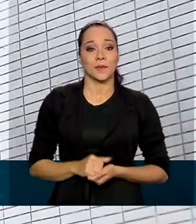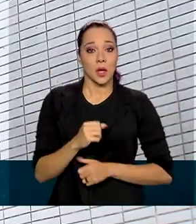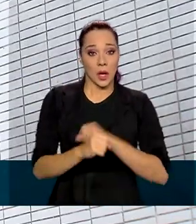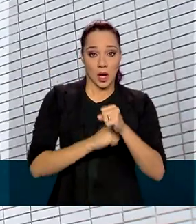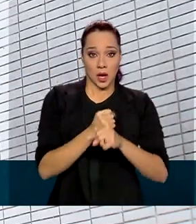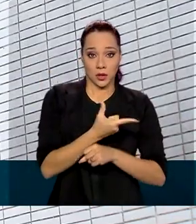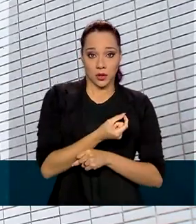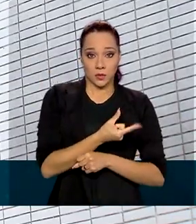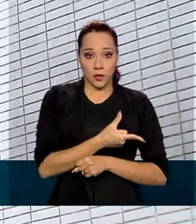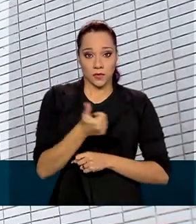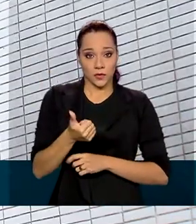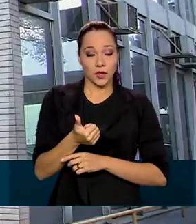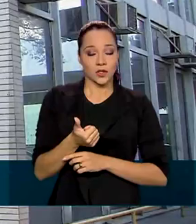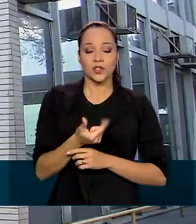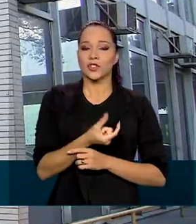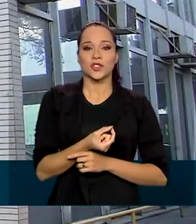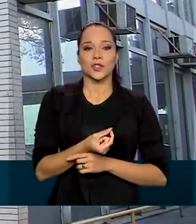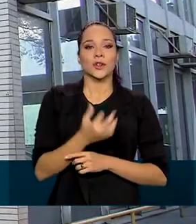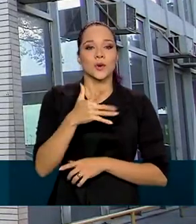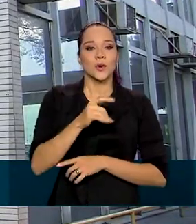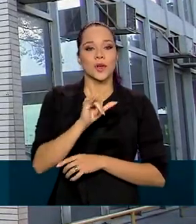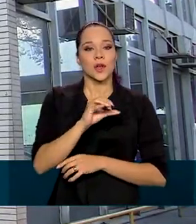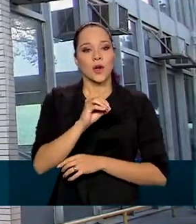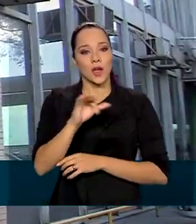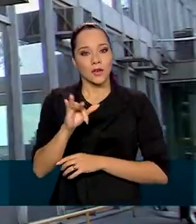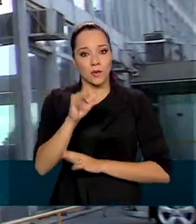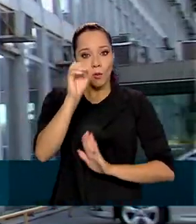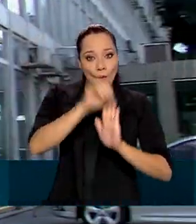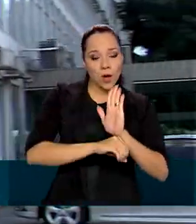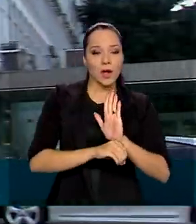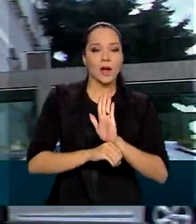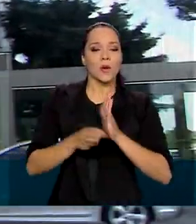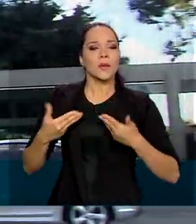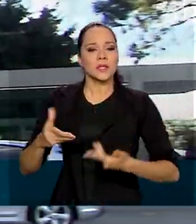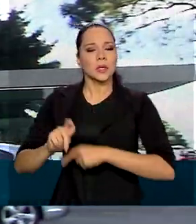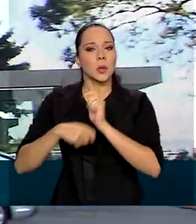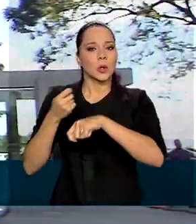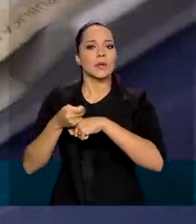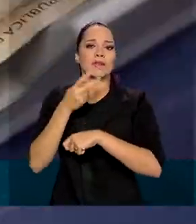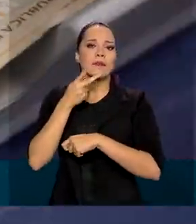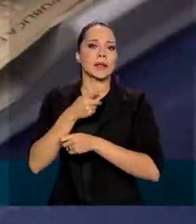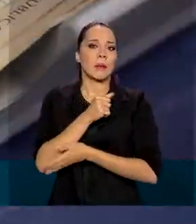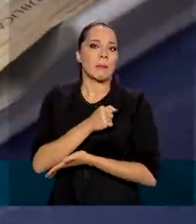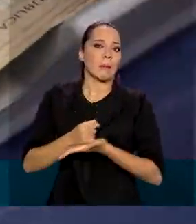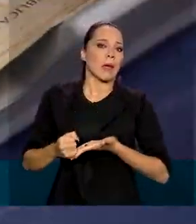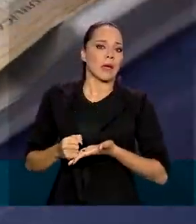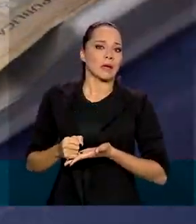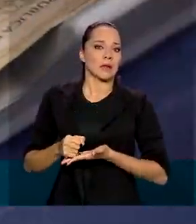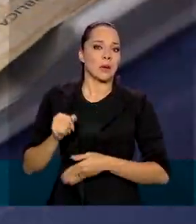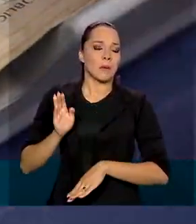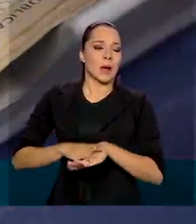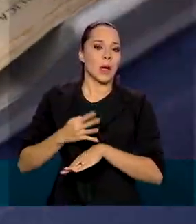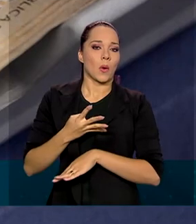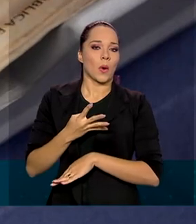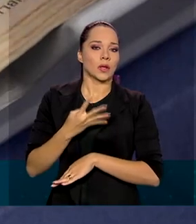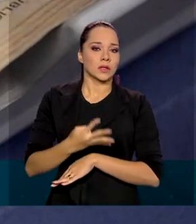2020, com o IOF zerado, o Ministério da Economia estima uma perda de arrecadação de mais de R